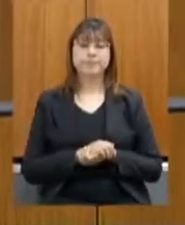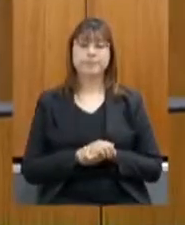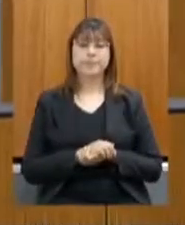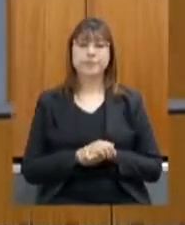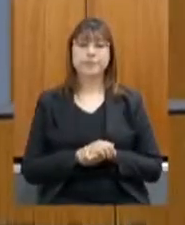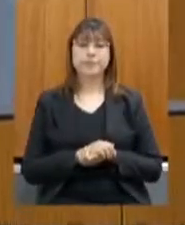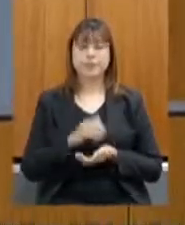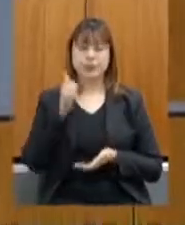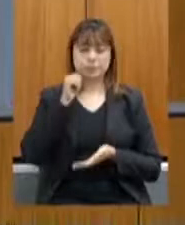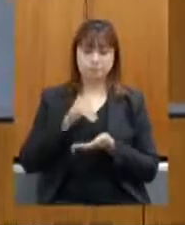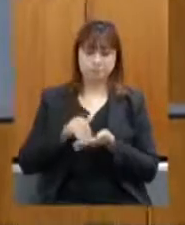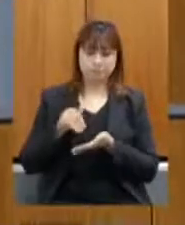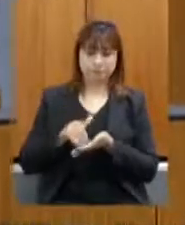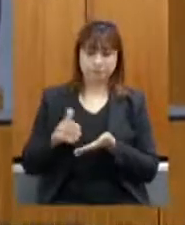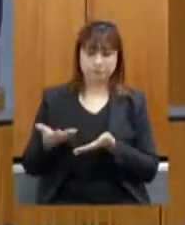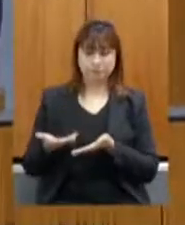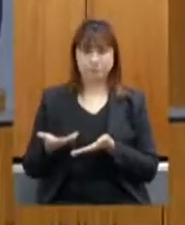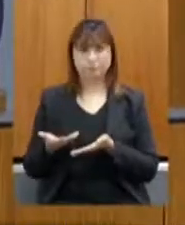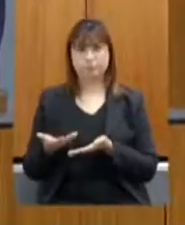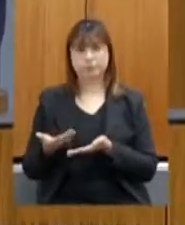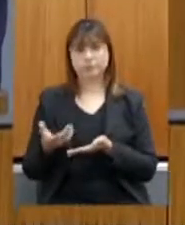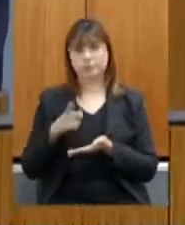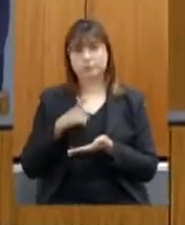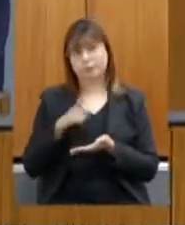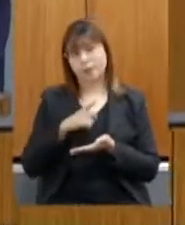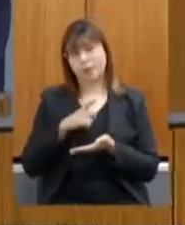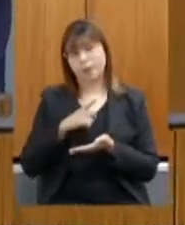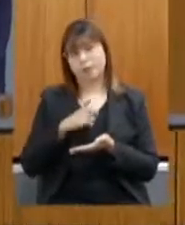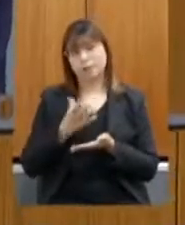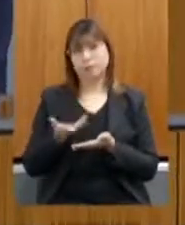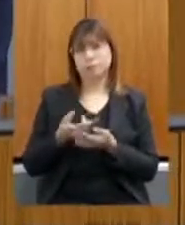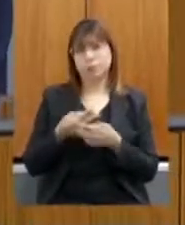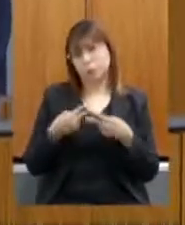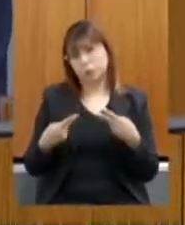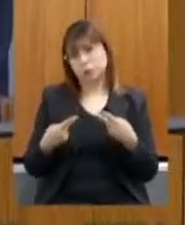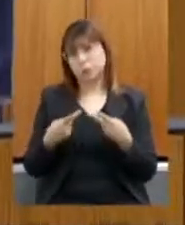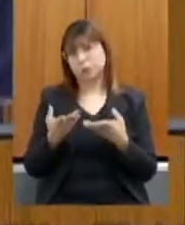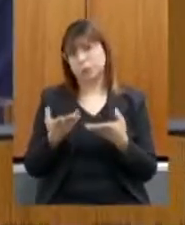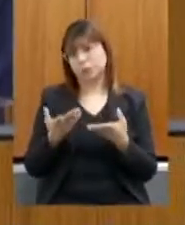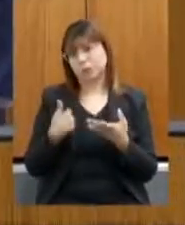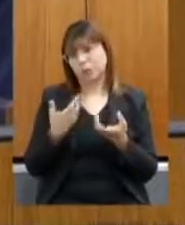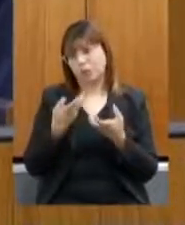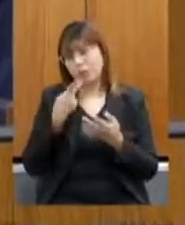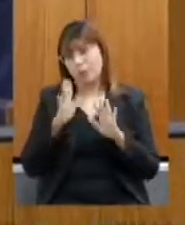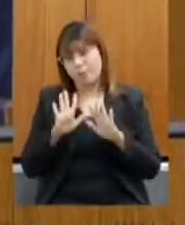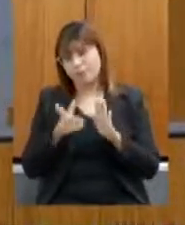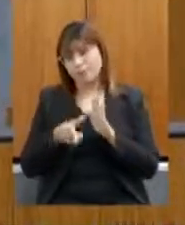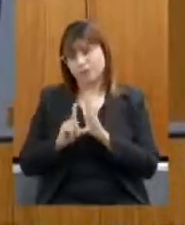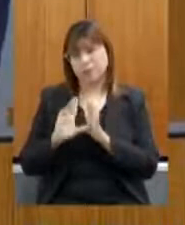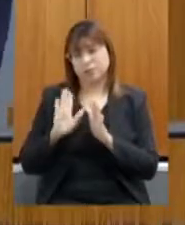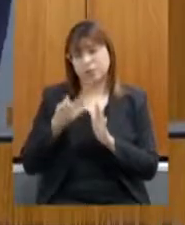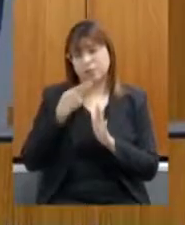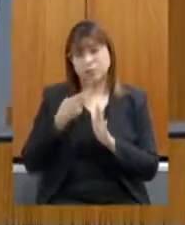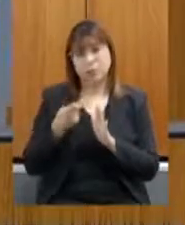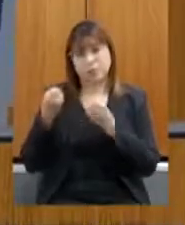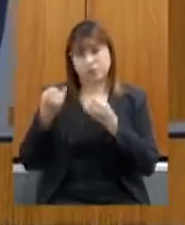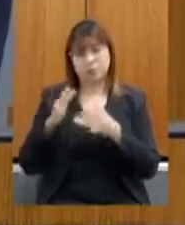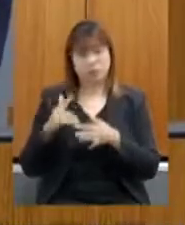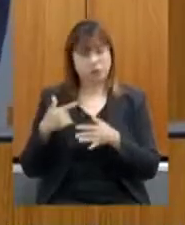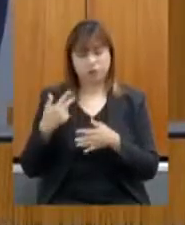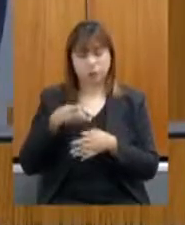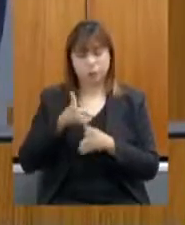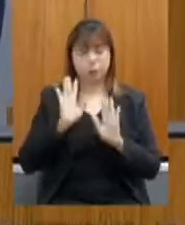Secretário, vou estar, acho que teve alguns assuntos que eu entraria, mas já foi abordado e bem explicado. Já vamos em frente.